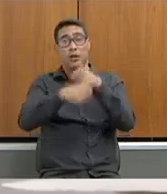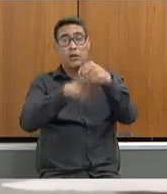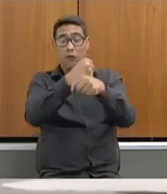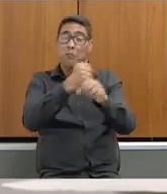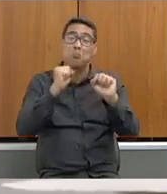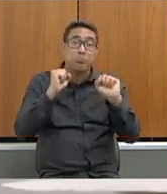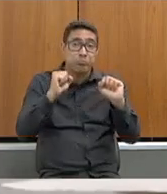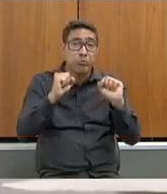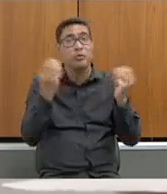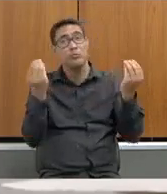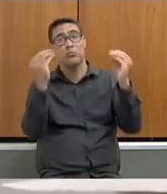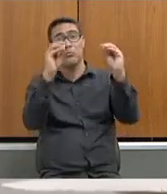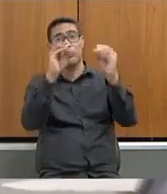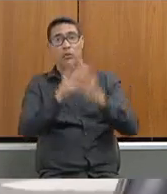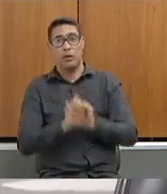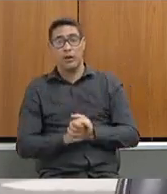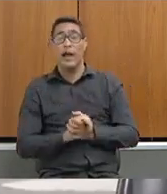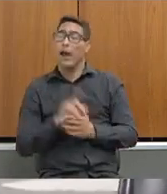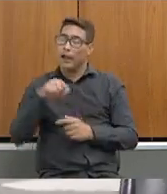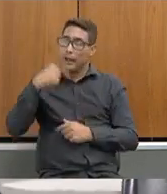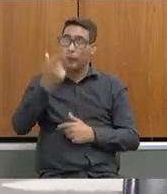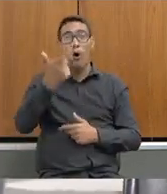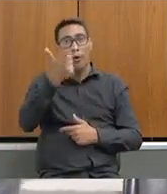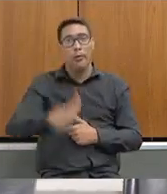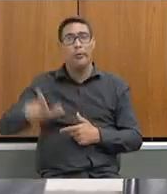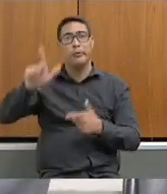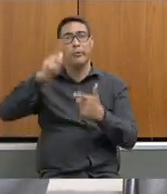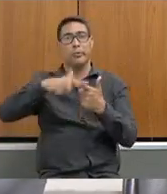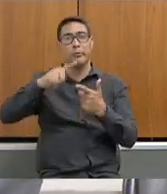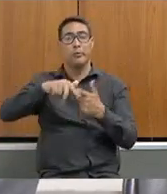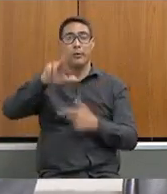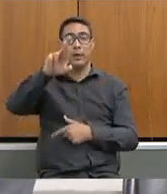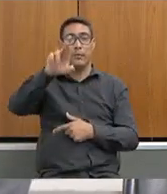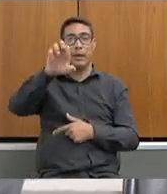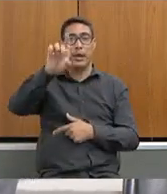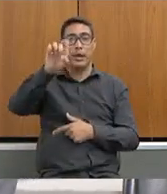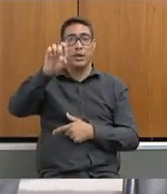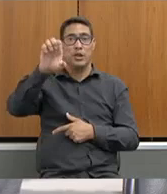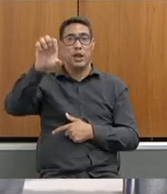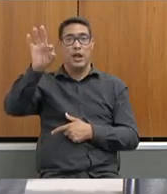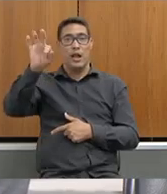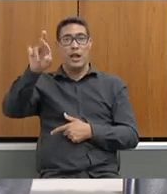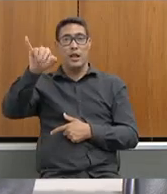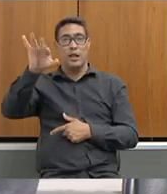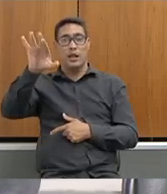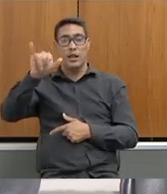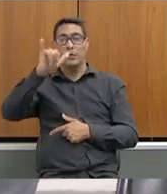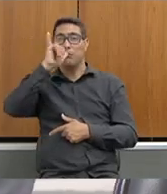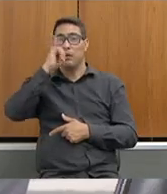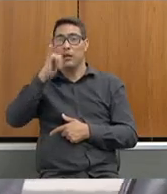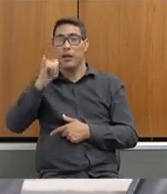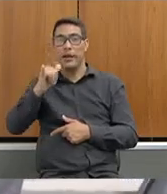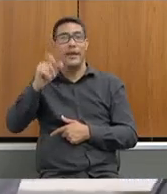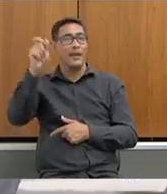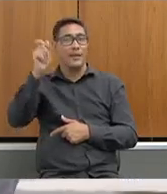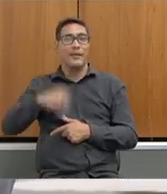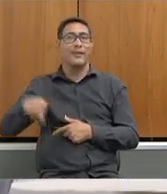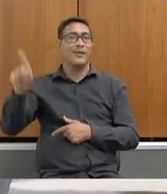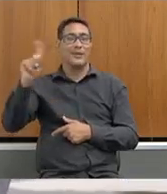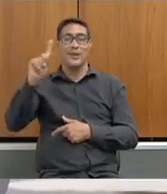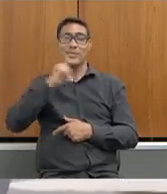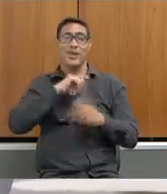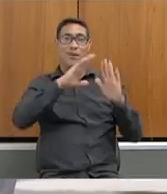comecei a ter um outro problema que era a rede elétrica, porque, às vezes, a rede elétrica não comporta. Lembra que a estava em uma